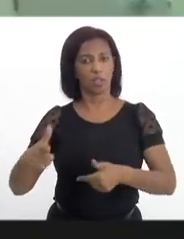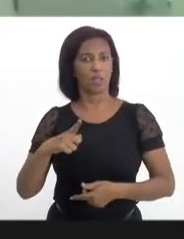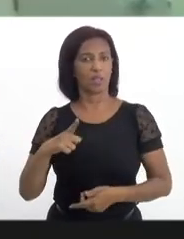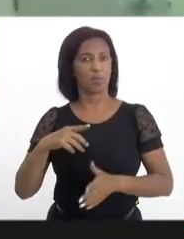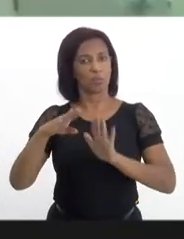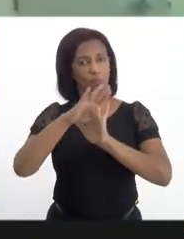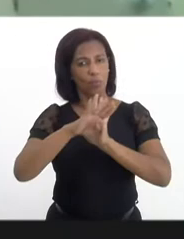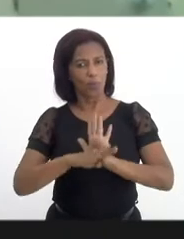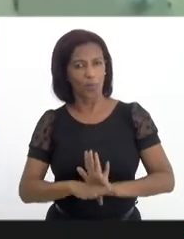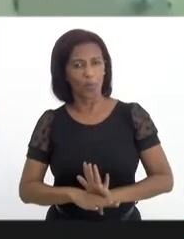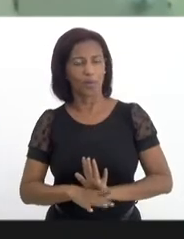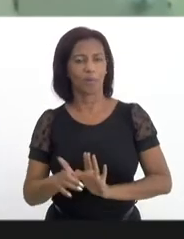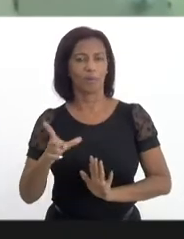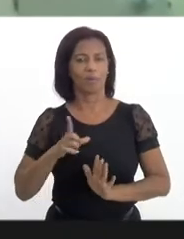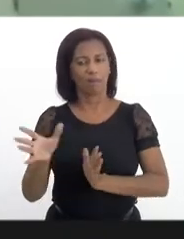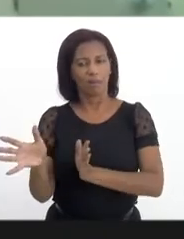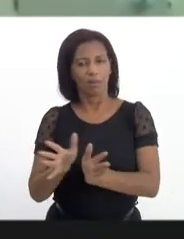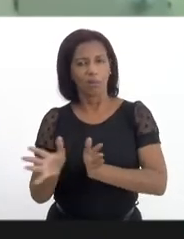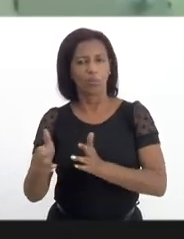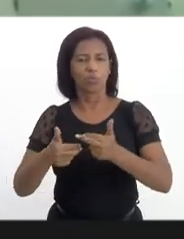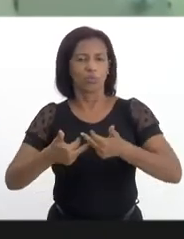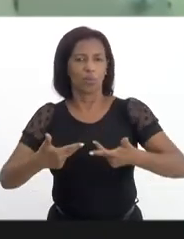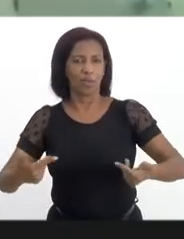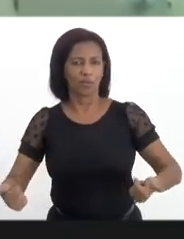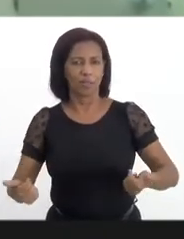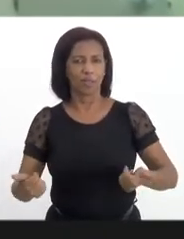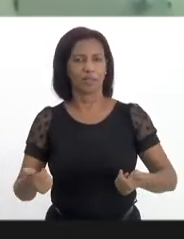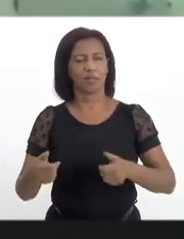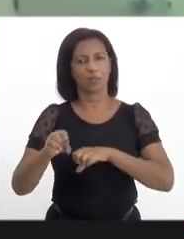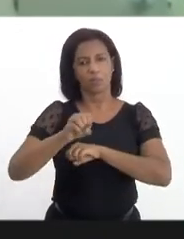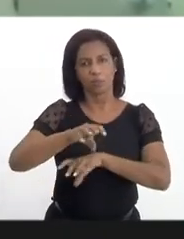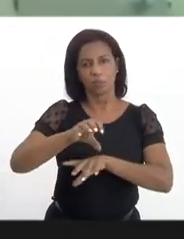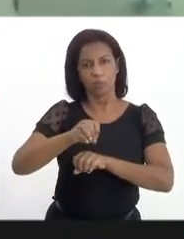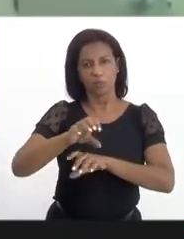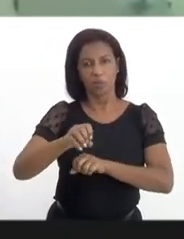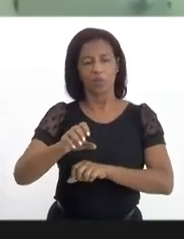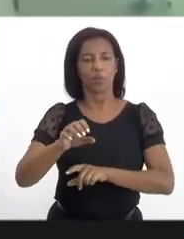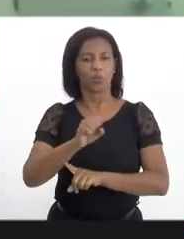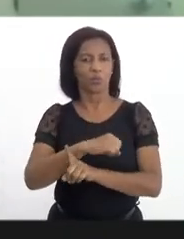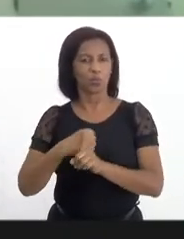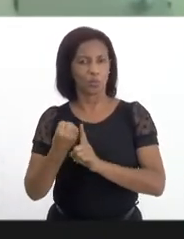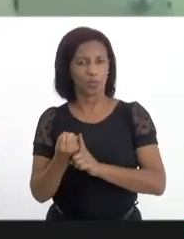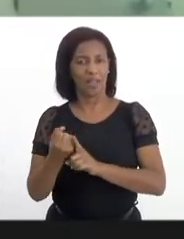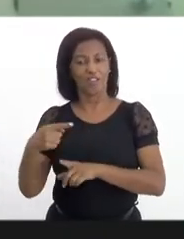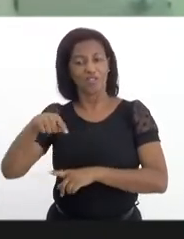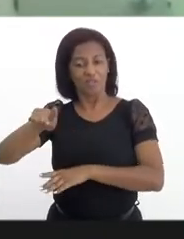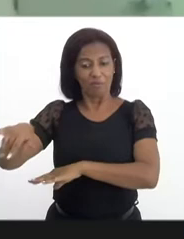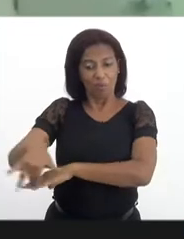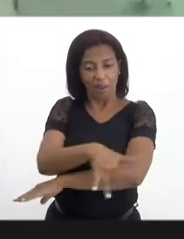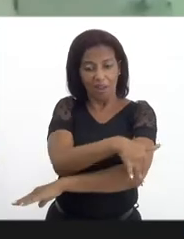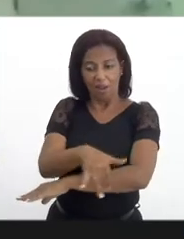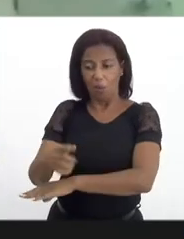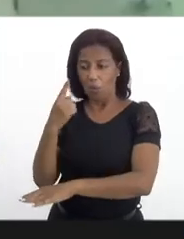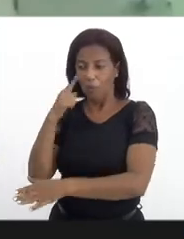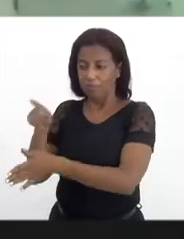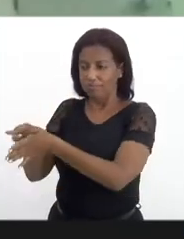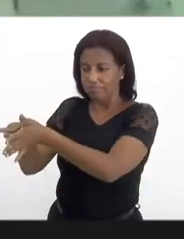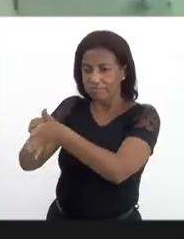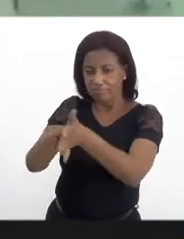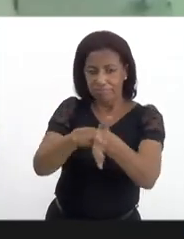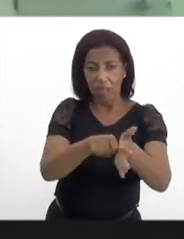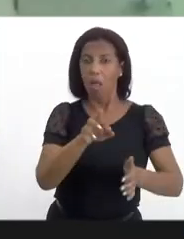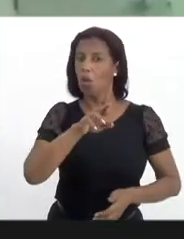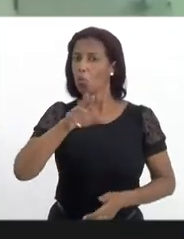programa aí que está em curso, de qualificação dos educadores sociais, que fazem as abordagens de rua, porque não é qualquer pessoa que está